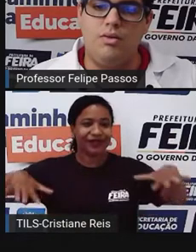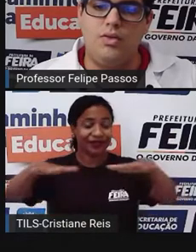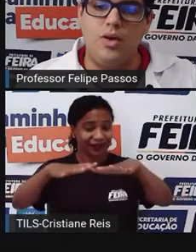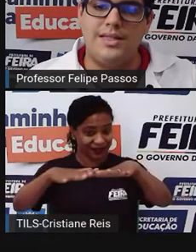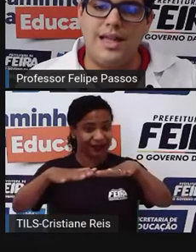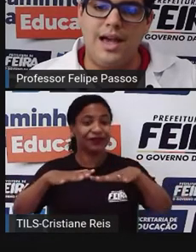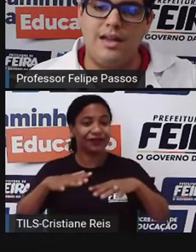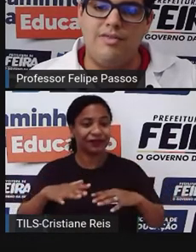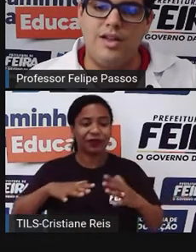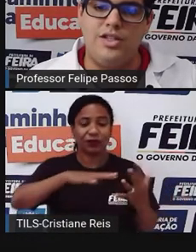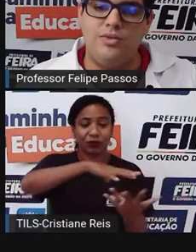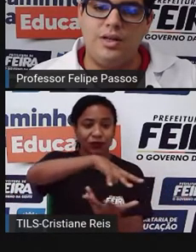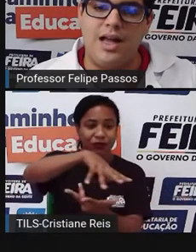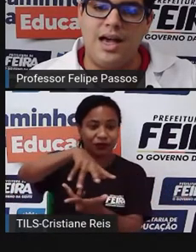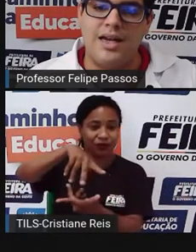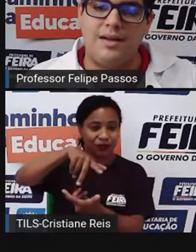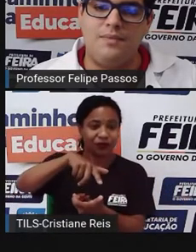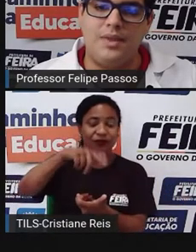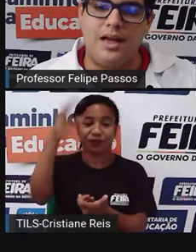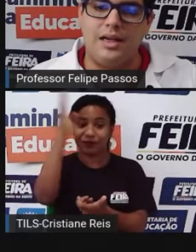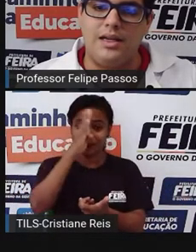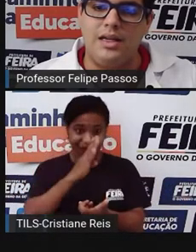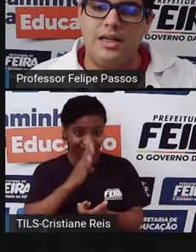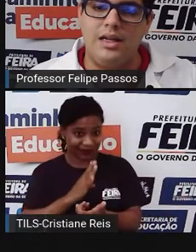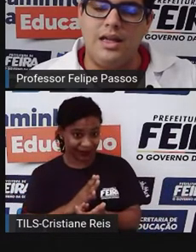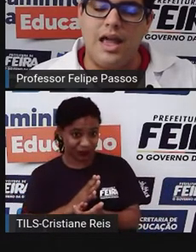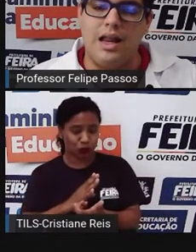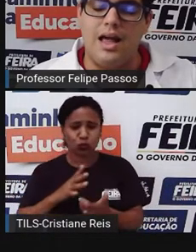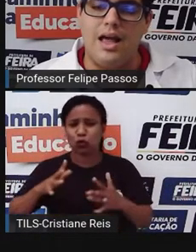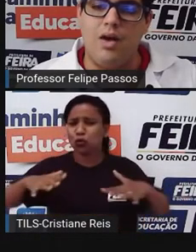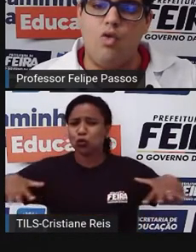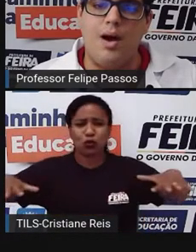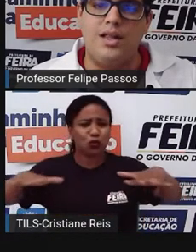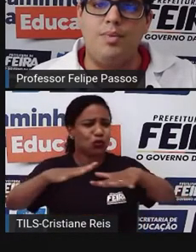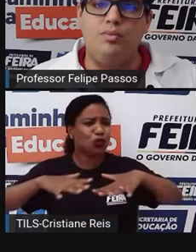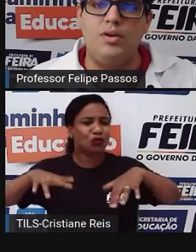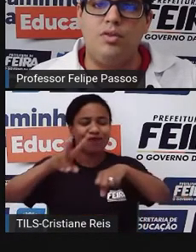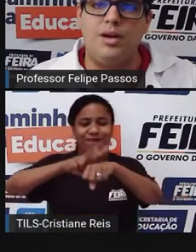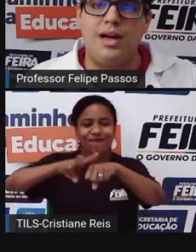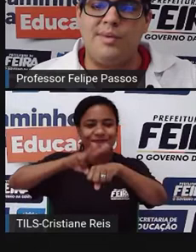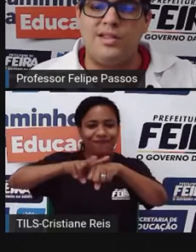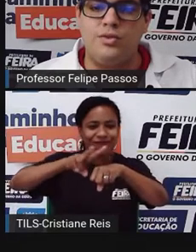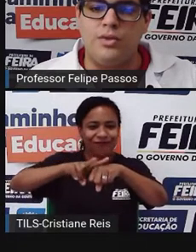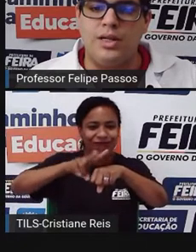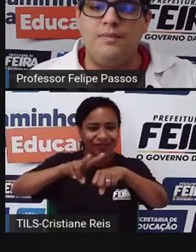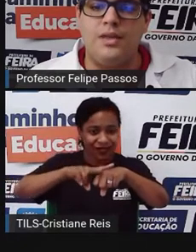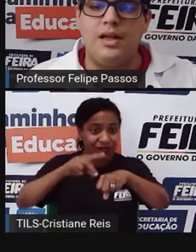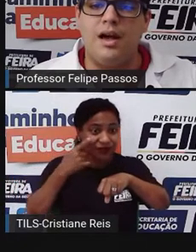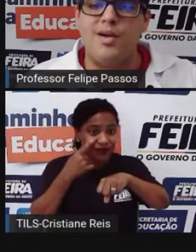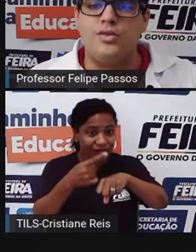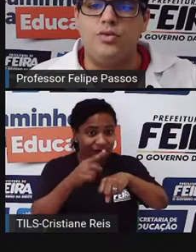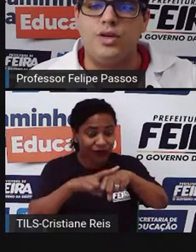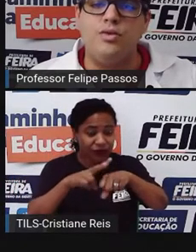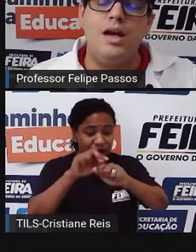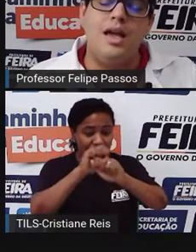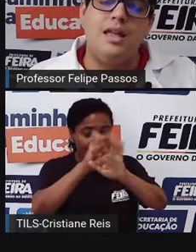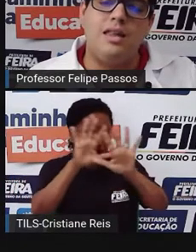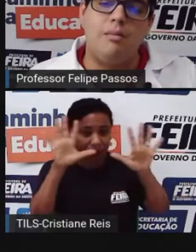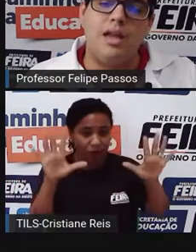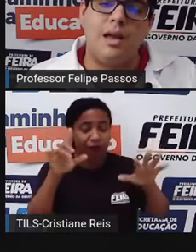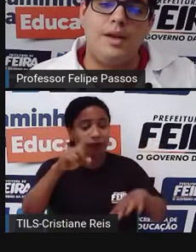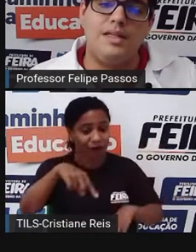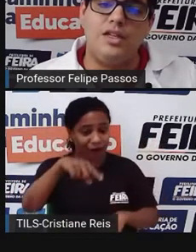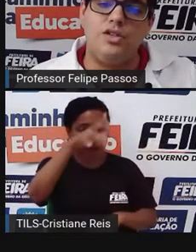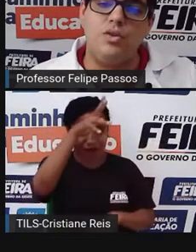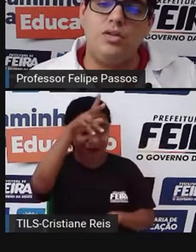então toda essa área verdinho clara aqui, ela é ocupada pelo bioma Amazônia, né? Amazônico, e